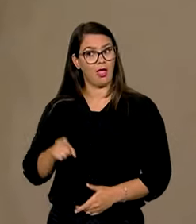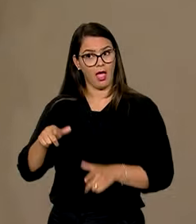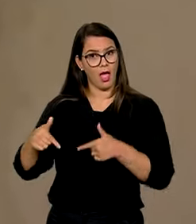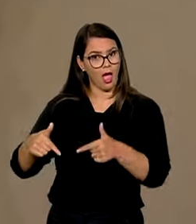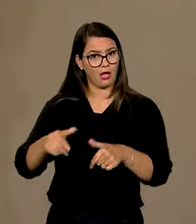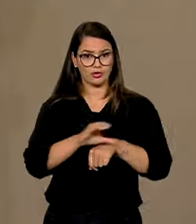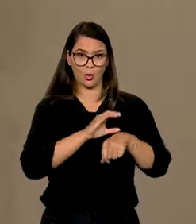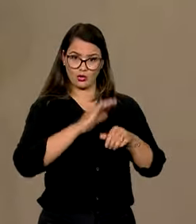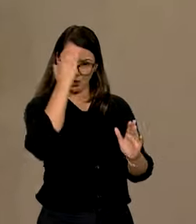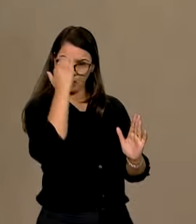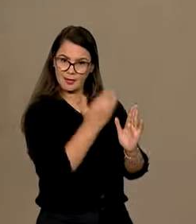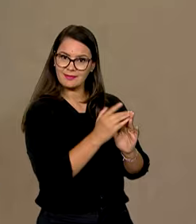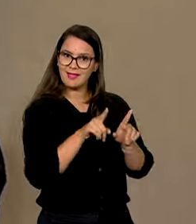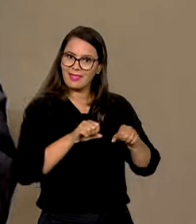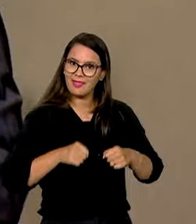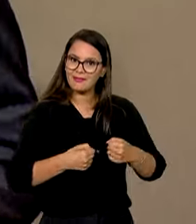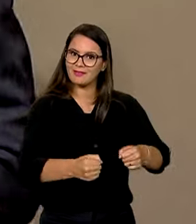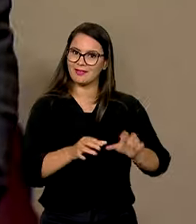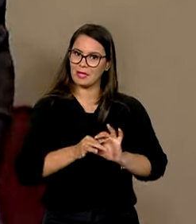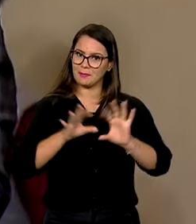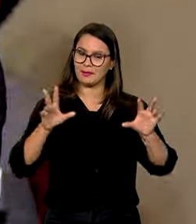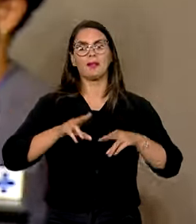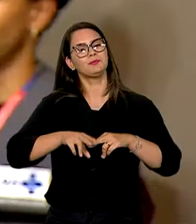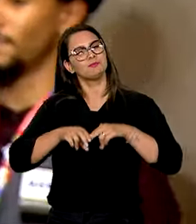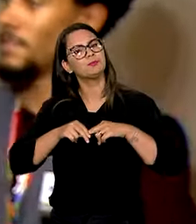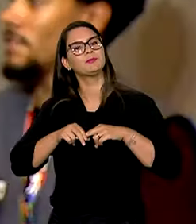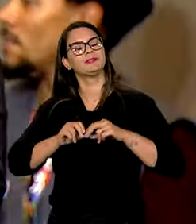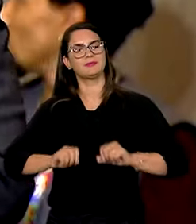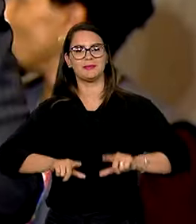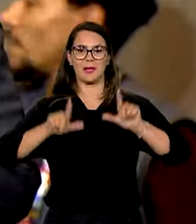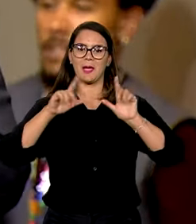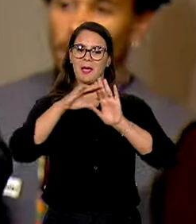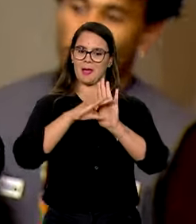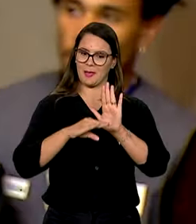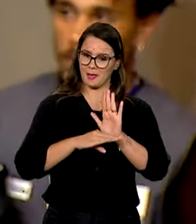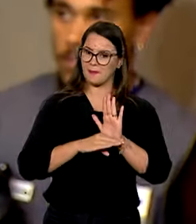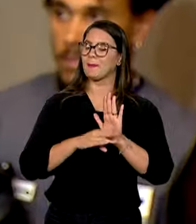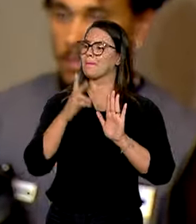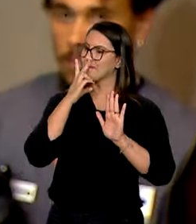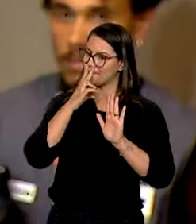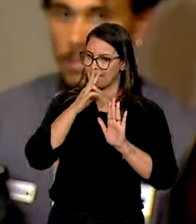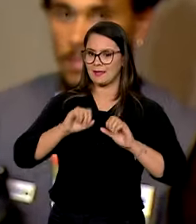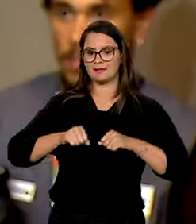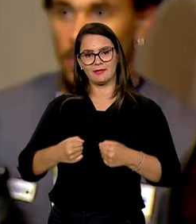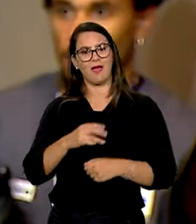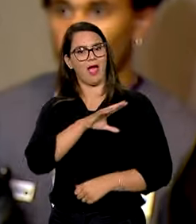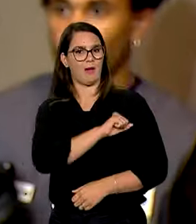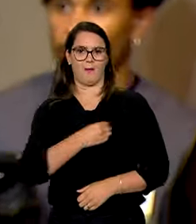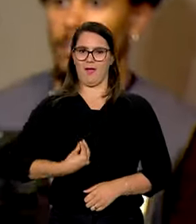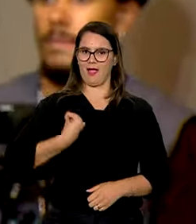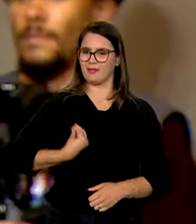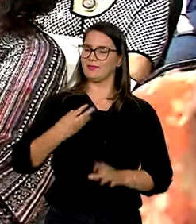constitucionalmente, isso é defender a liberdade. Por isso essa campanha, ministra Dias, me parece que defende o amor, a vida,